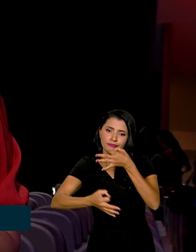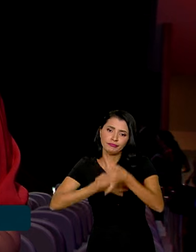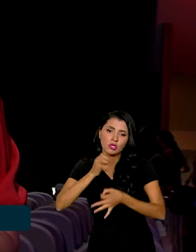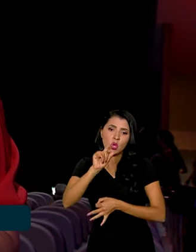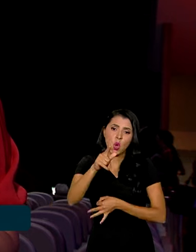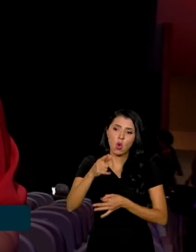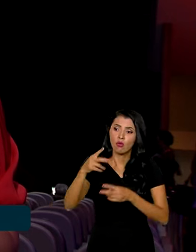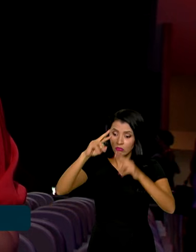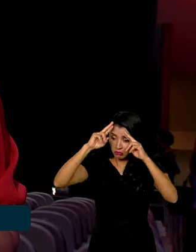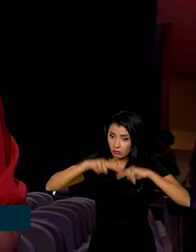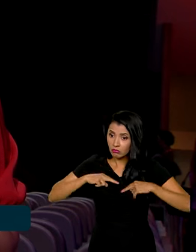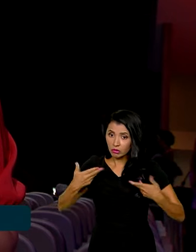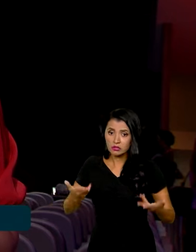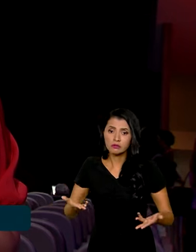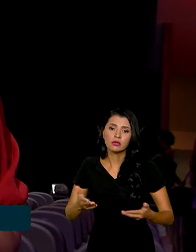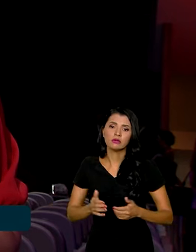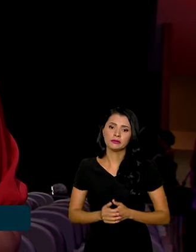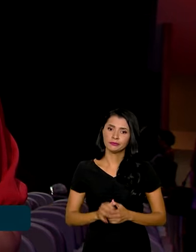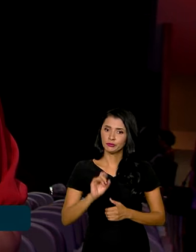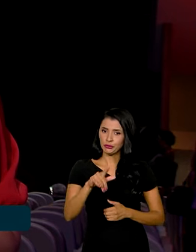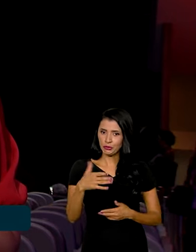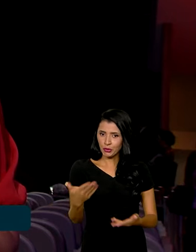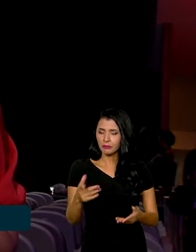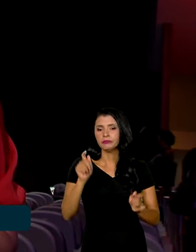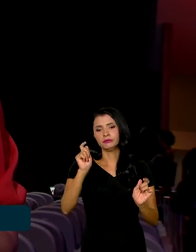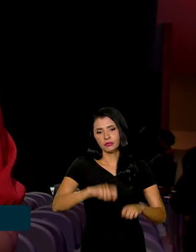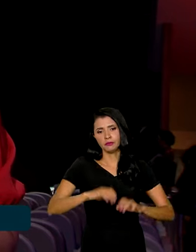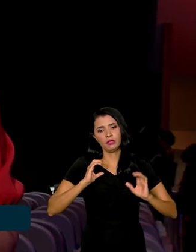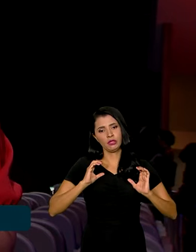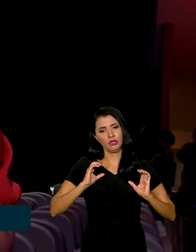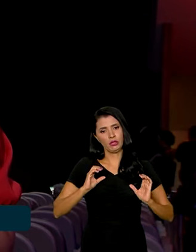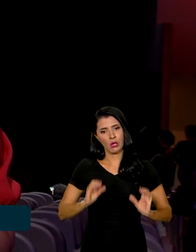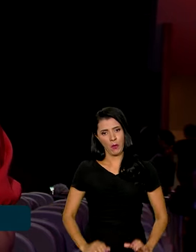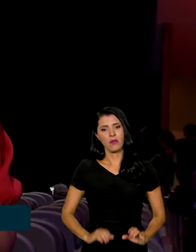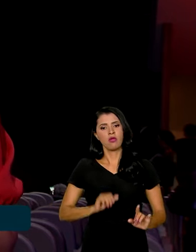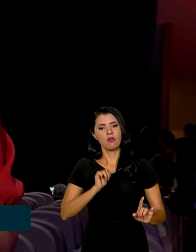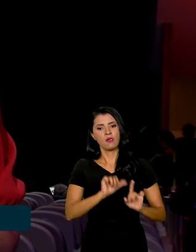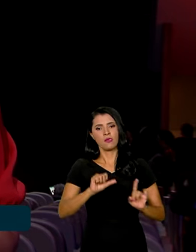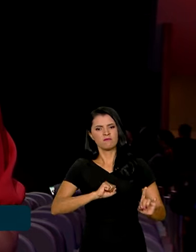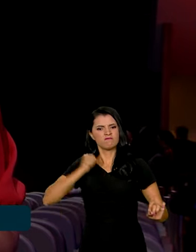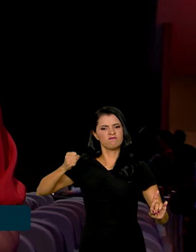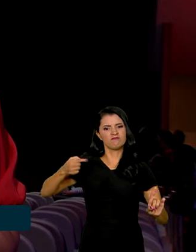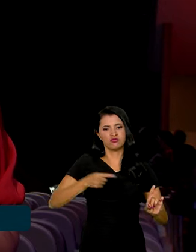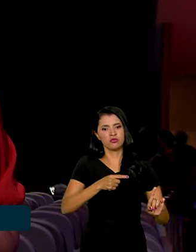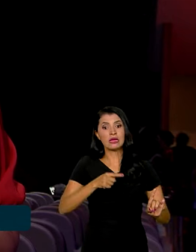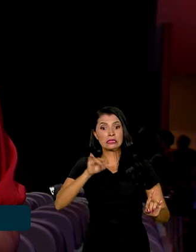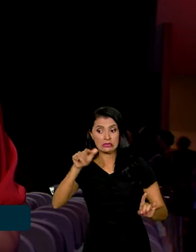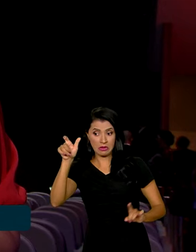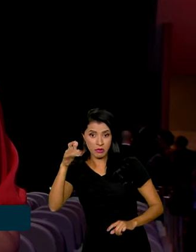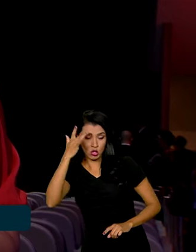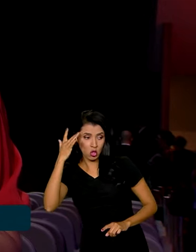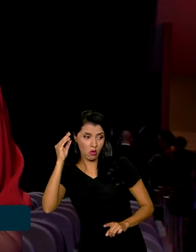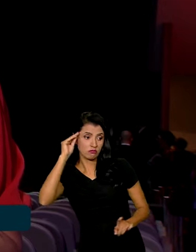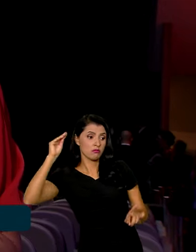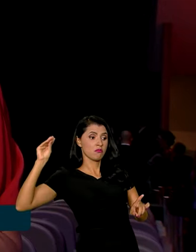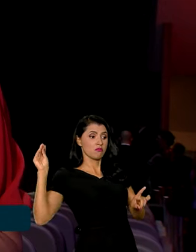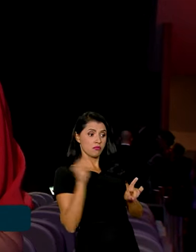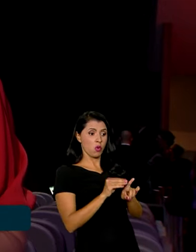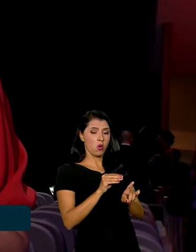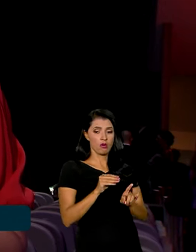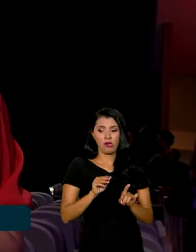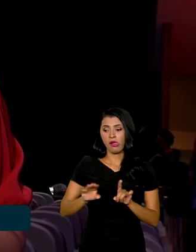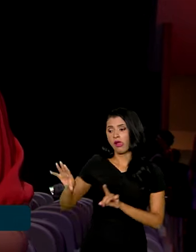exige respeito. Também pode ser considerado um comportamento misógino quando culpam mulheres vítimas de